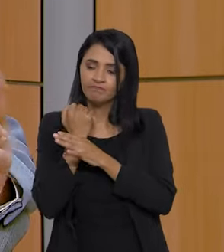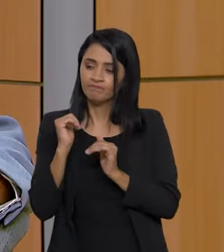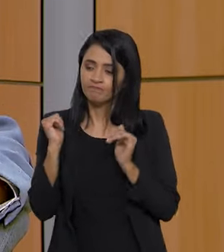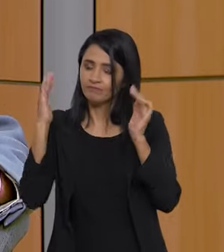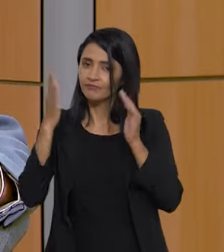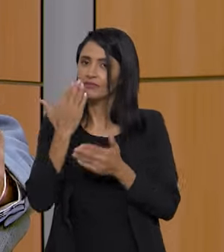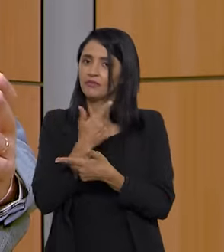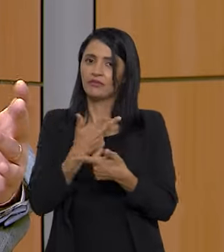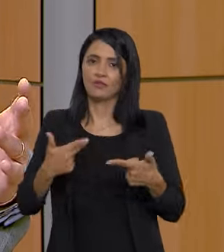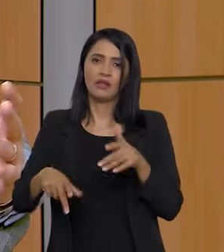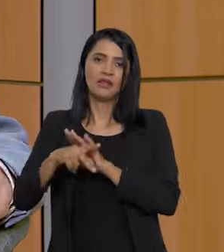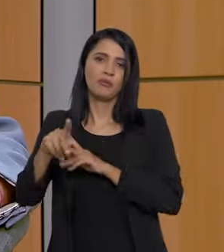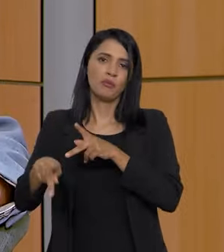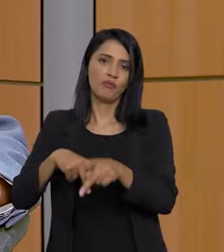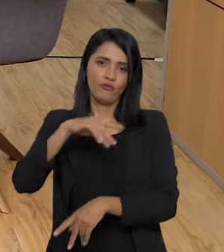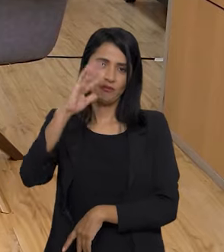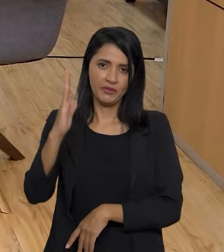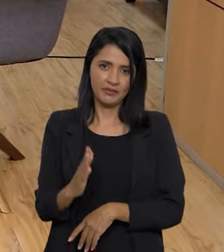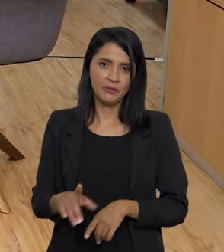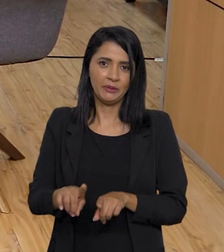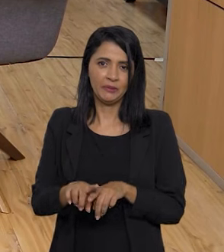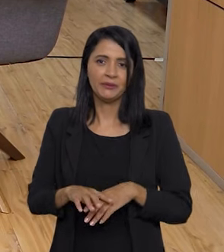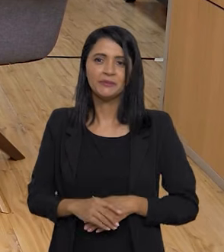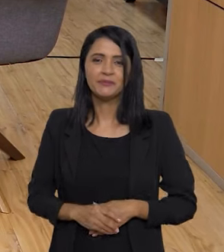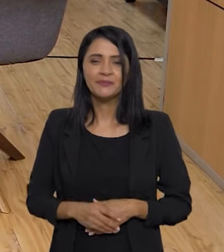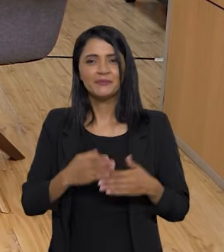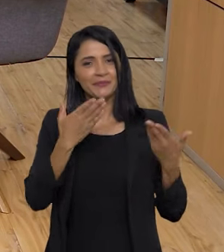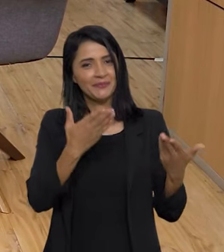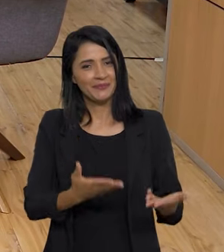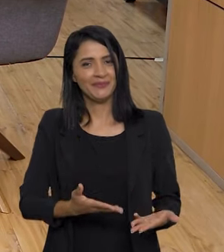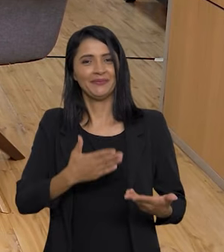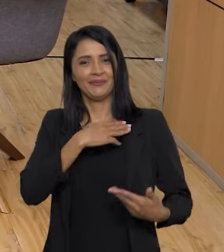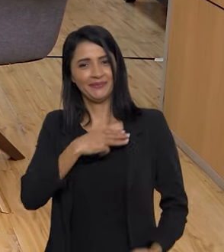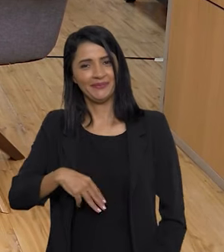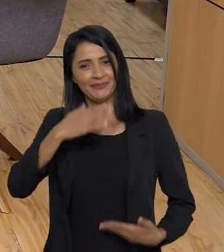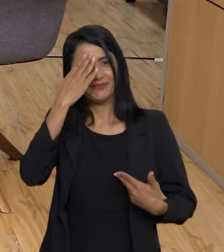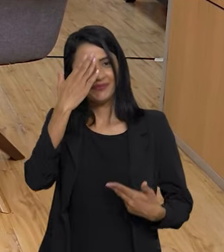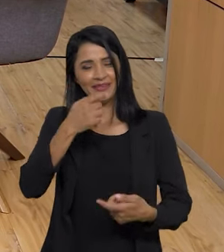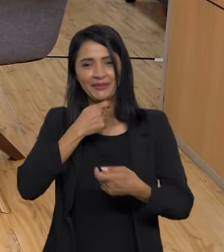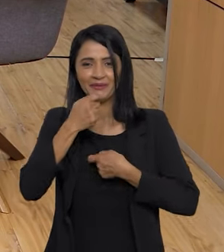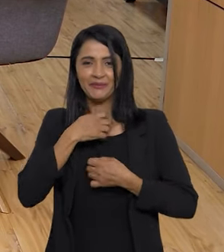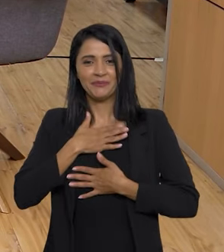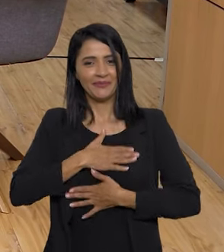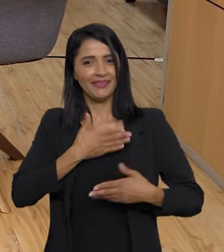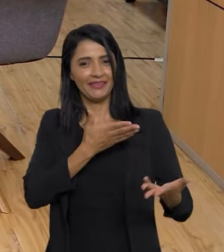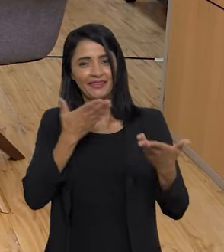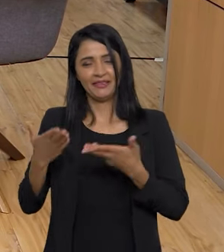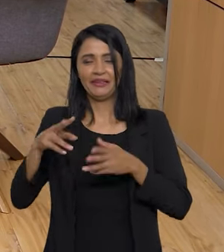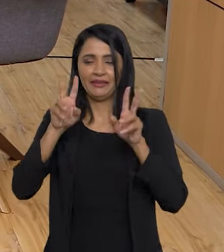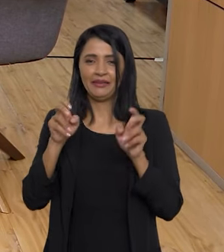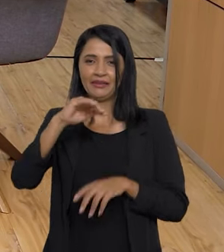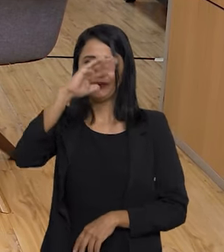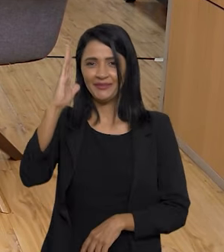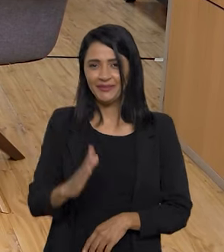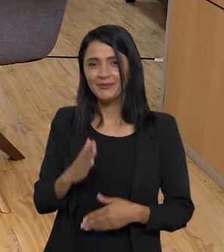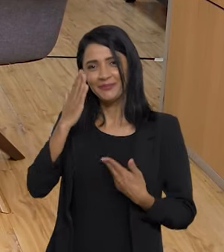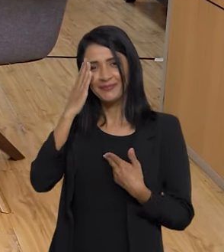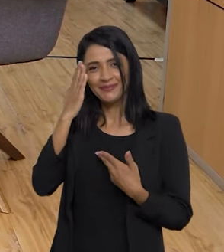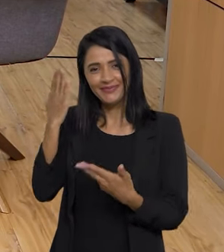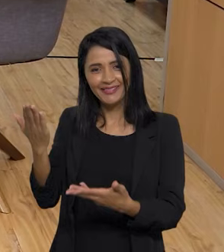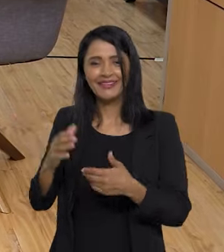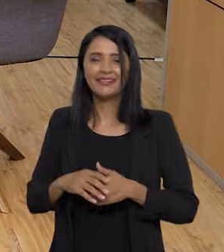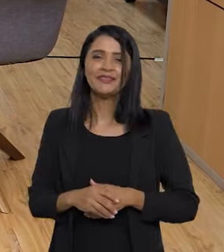garantir soberania alimentar para o povo brasileiro. Ministro, obrigada pela entrevista. Foi um prazer tê-lo aqui no Brasil em Pauta.